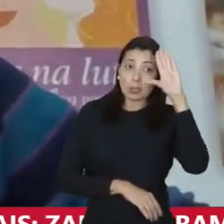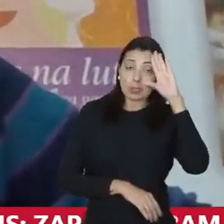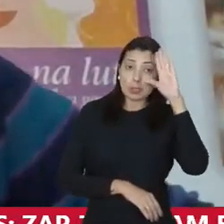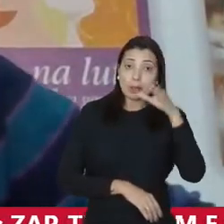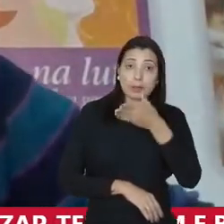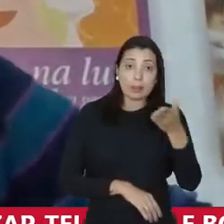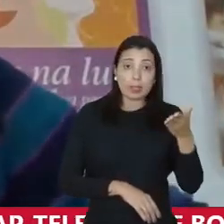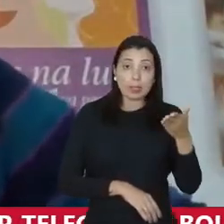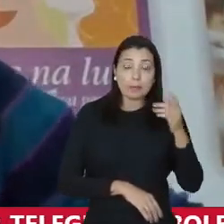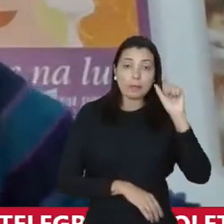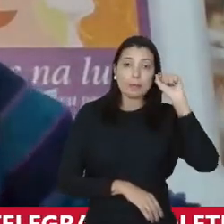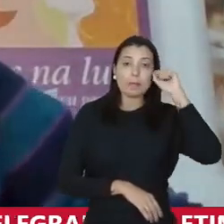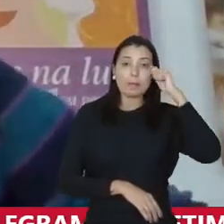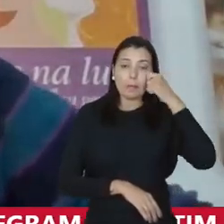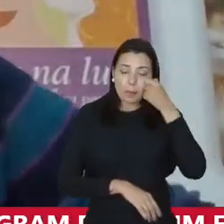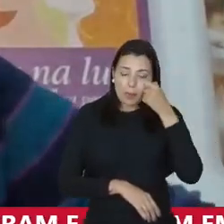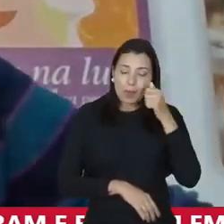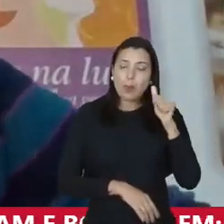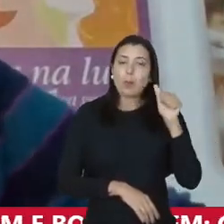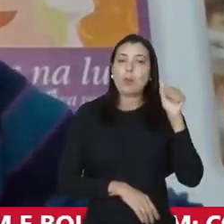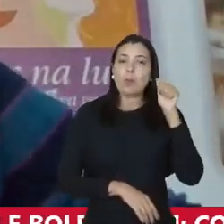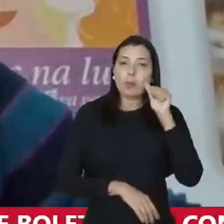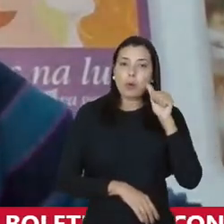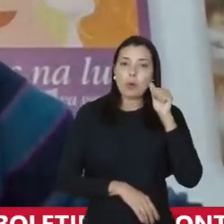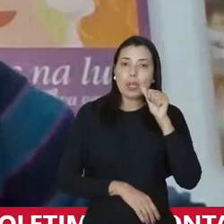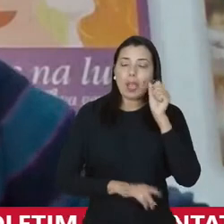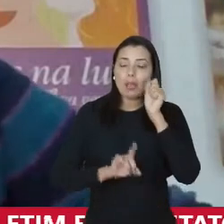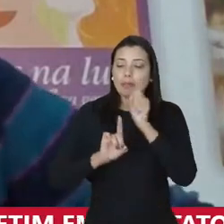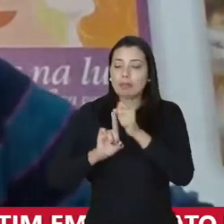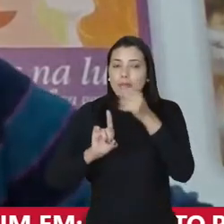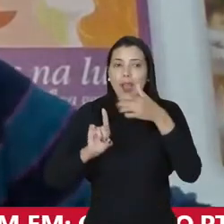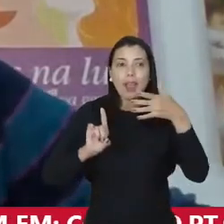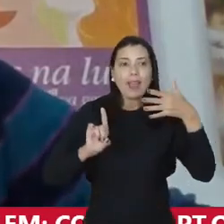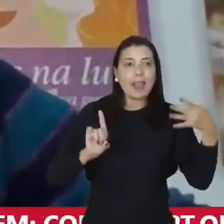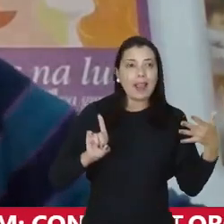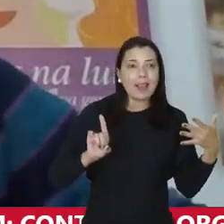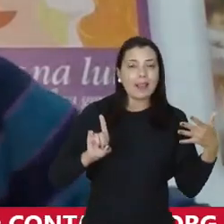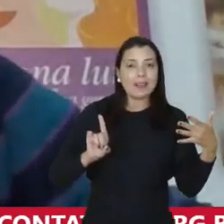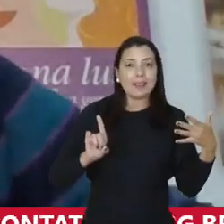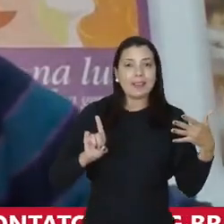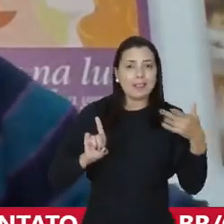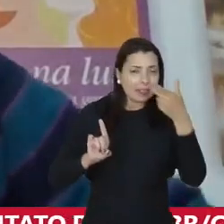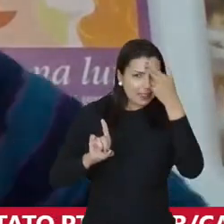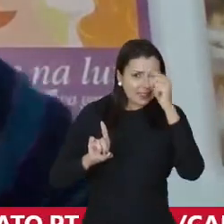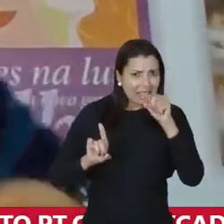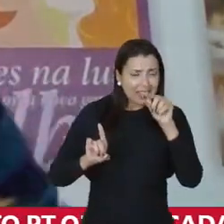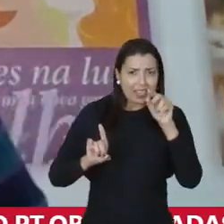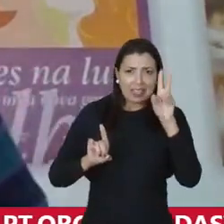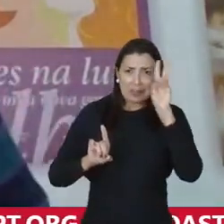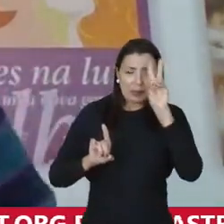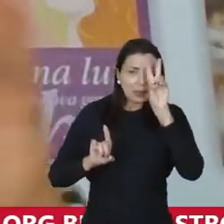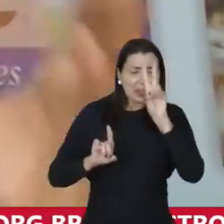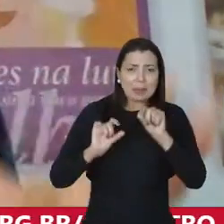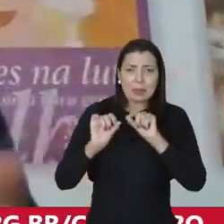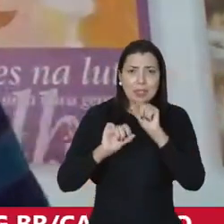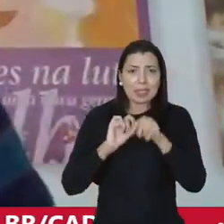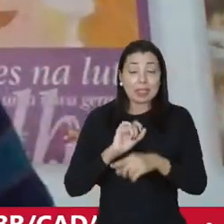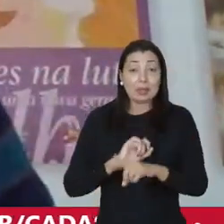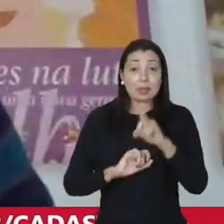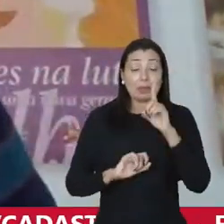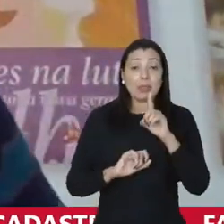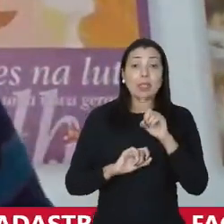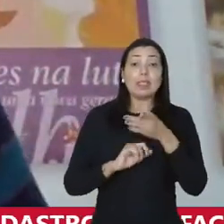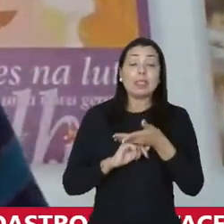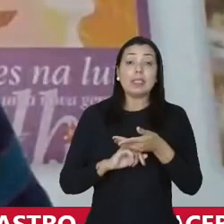os negros as mulheres os LGBTQIA mais quem não lembra que na primeira